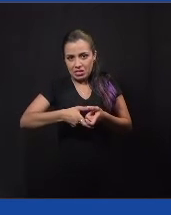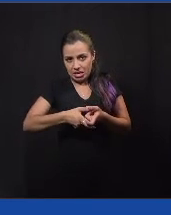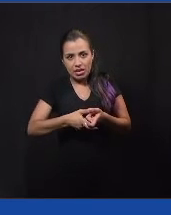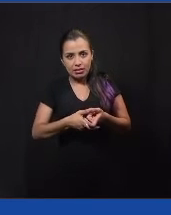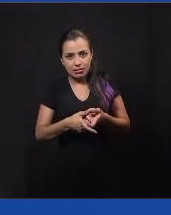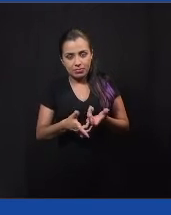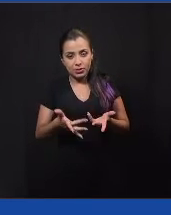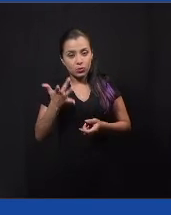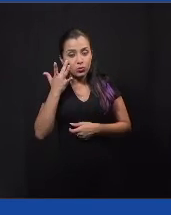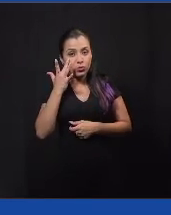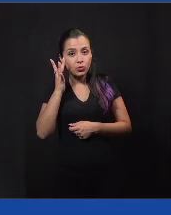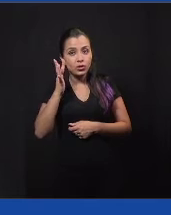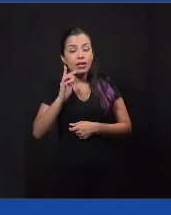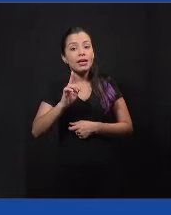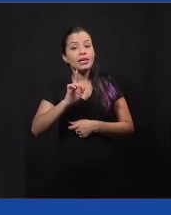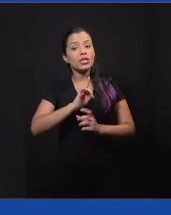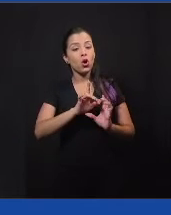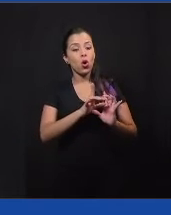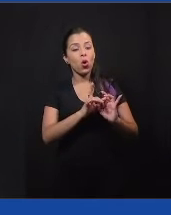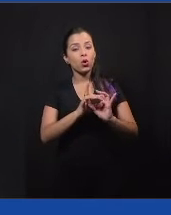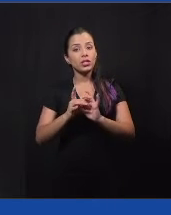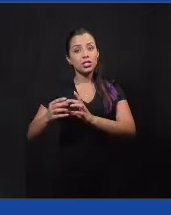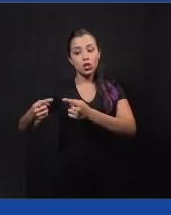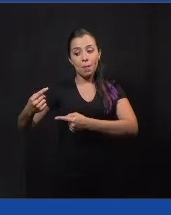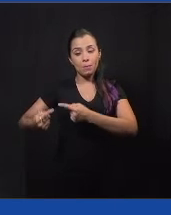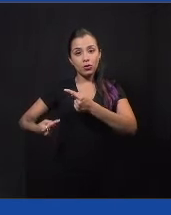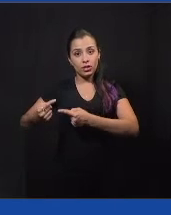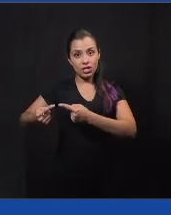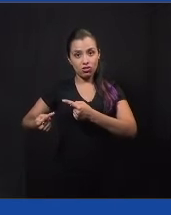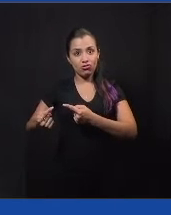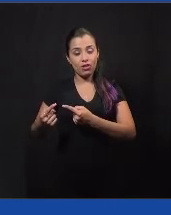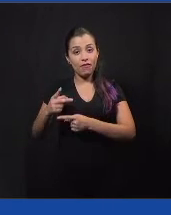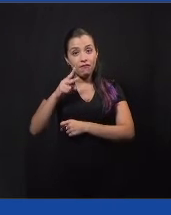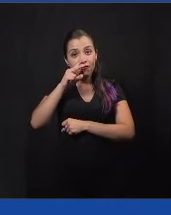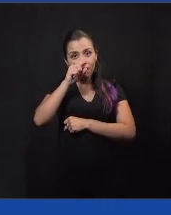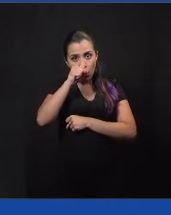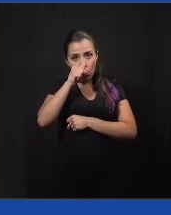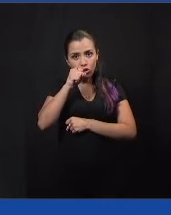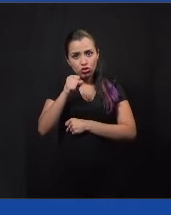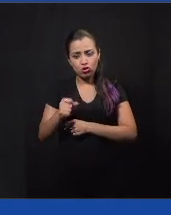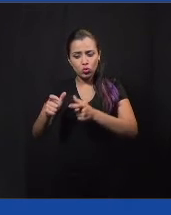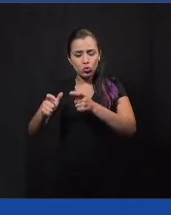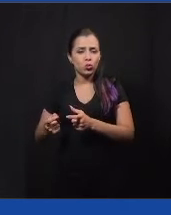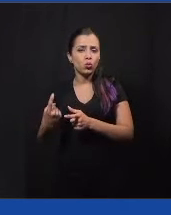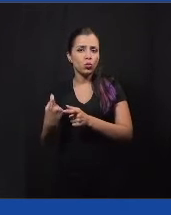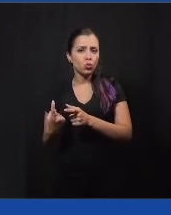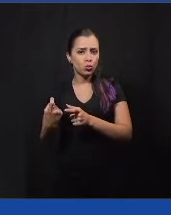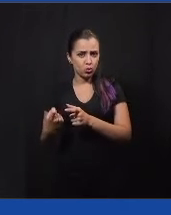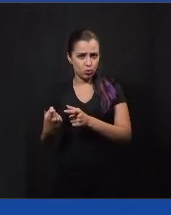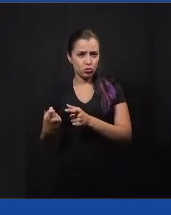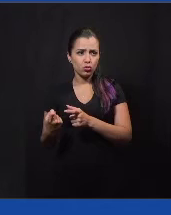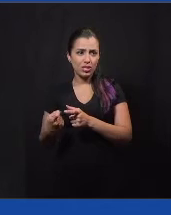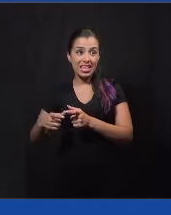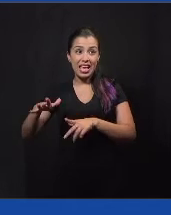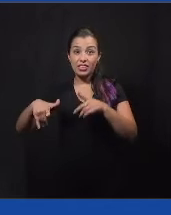tem um contexto político local muito acirrado, muito polarizado, e até violento,